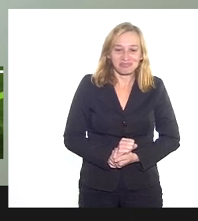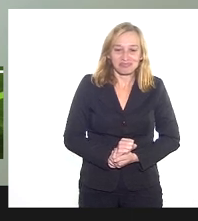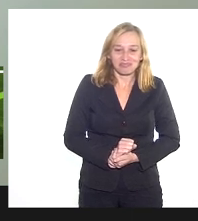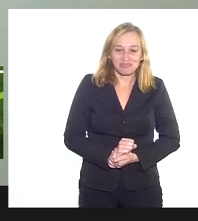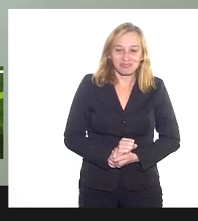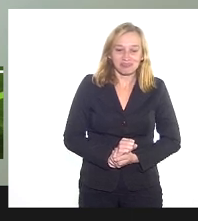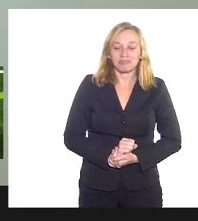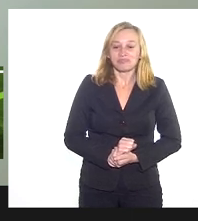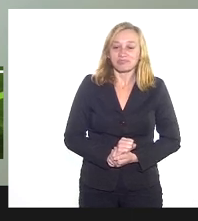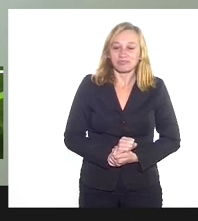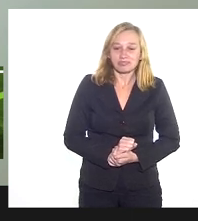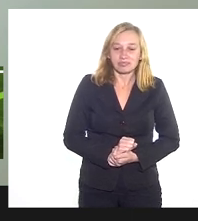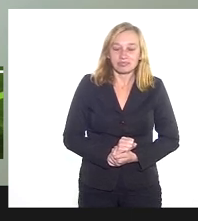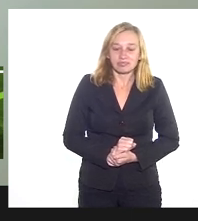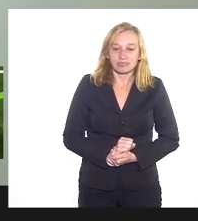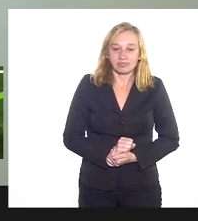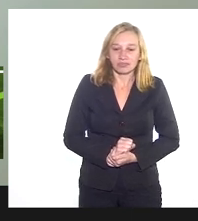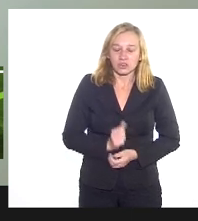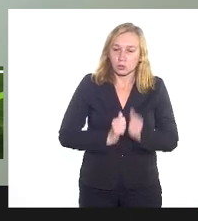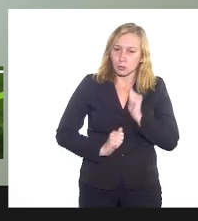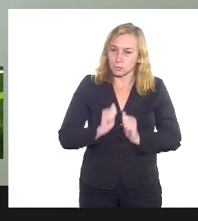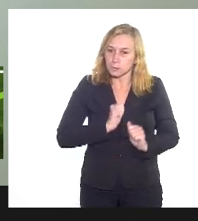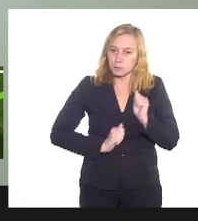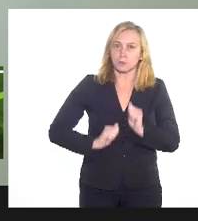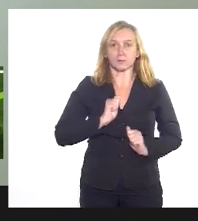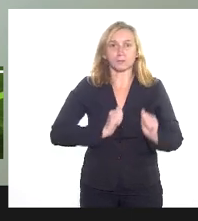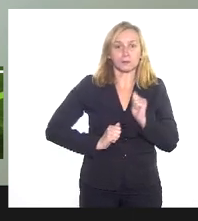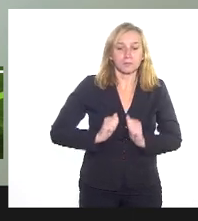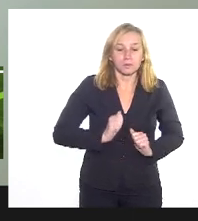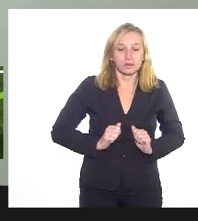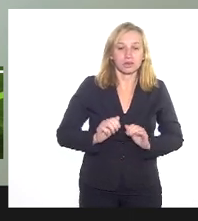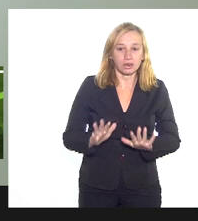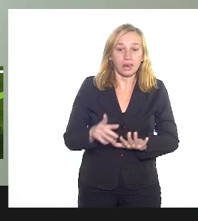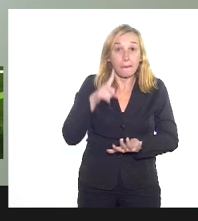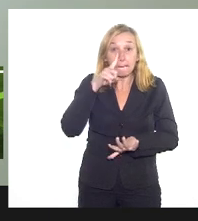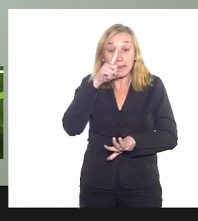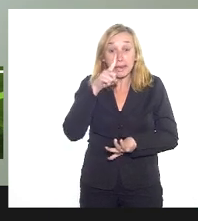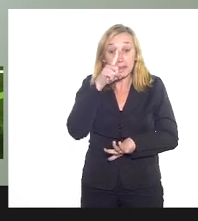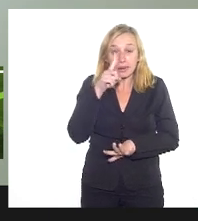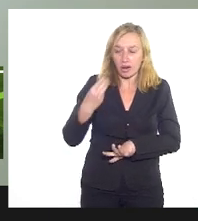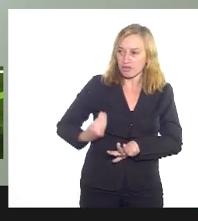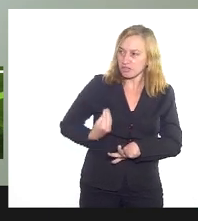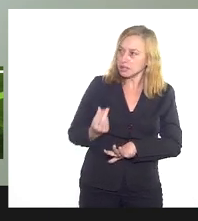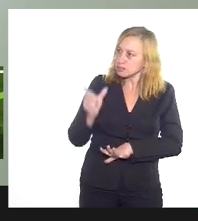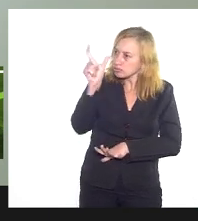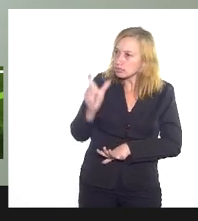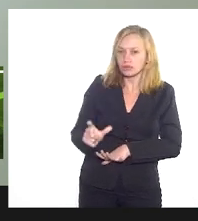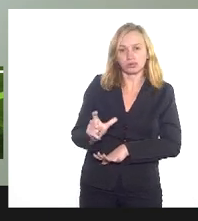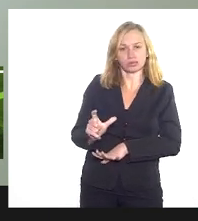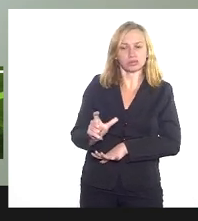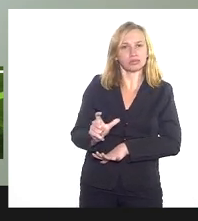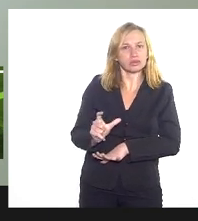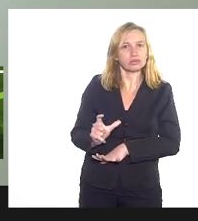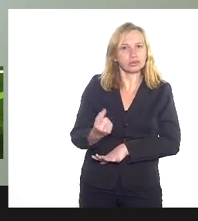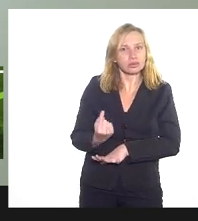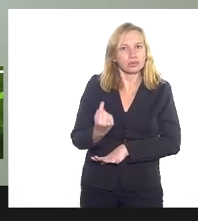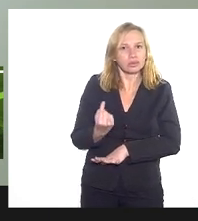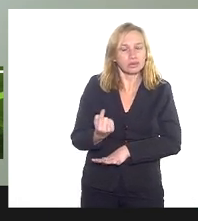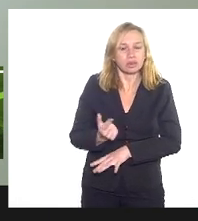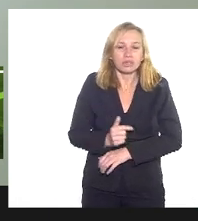fomentação desse ódio que coloca em risco a integridade física da pessoa